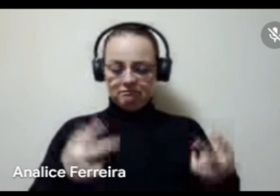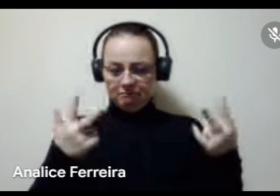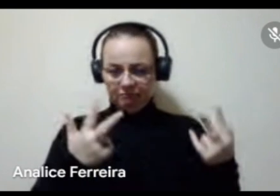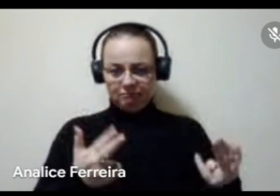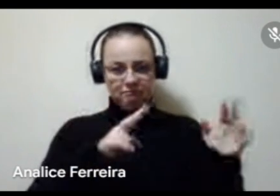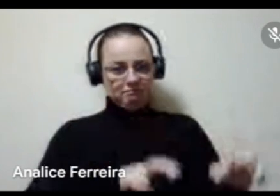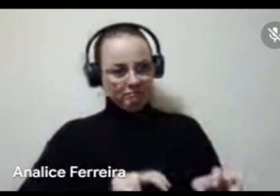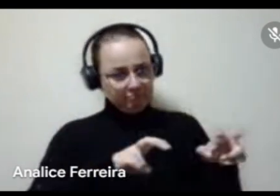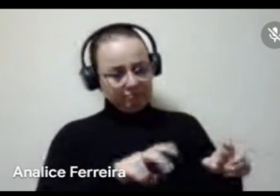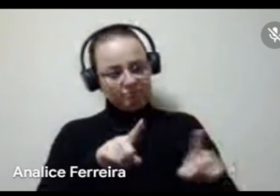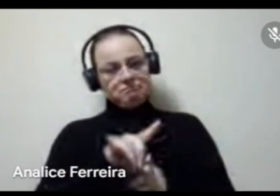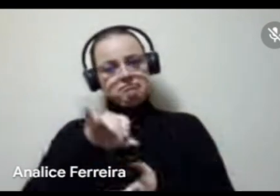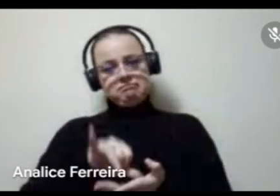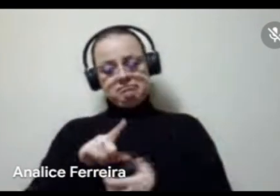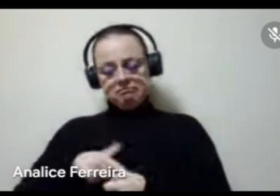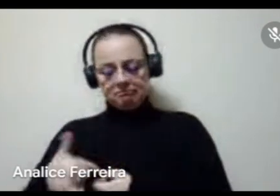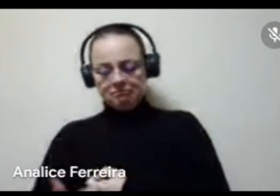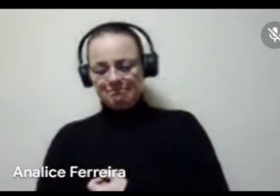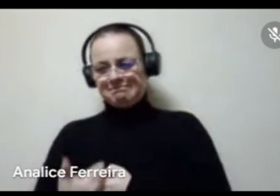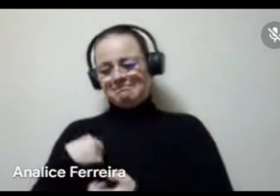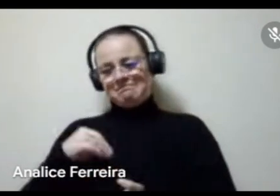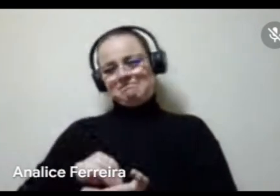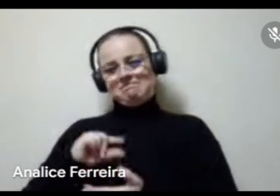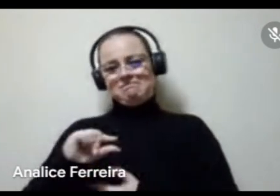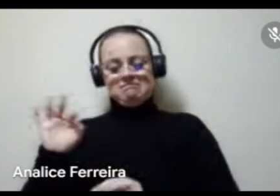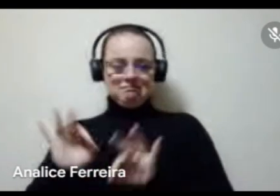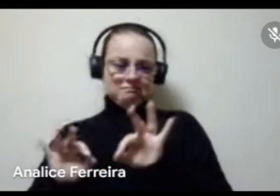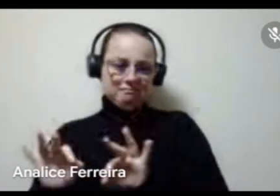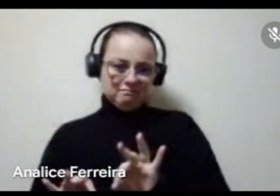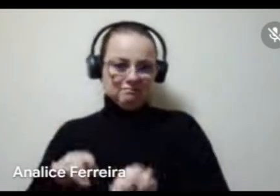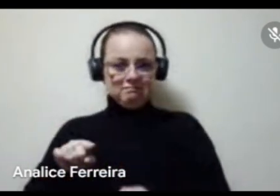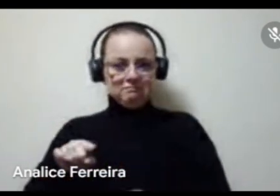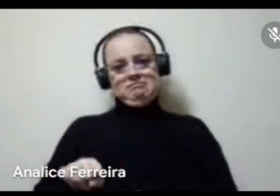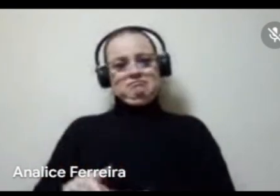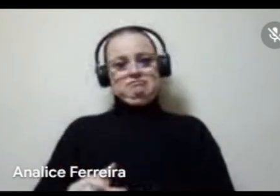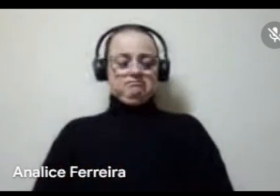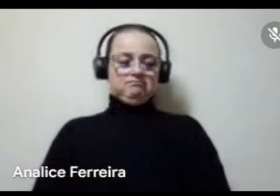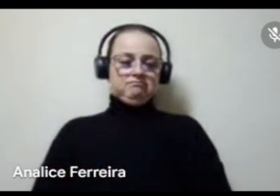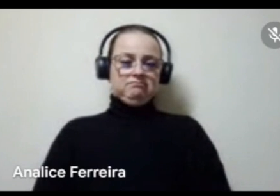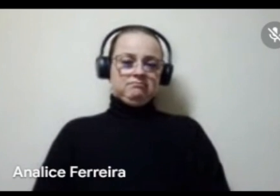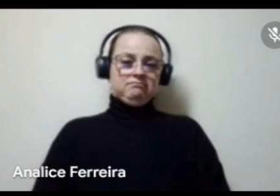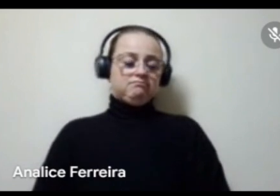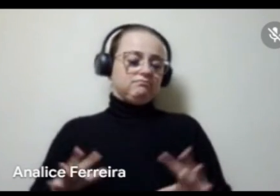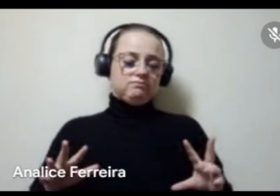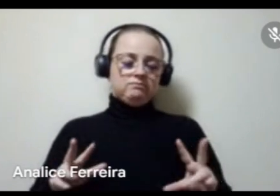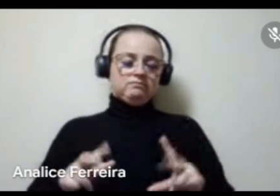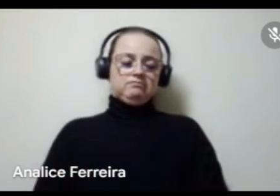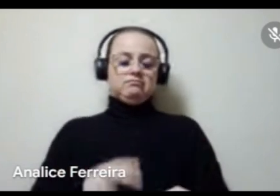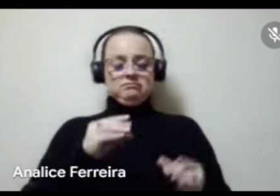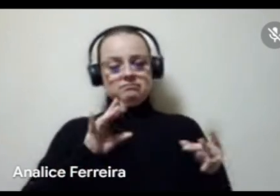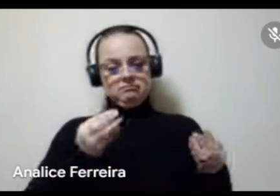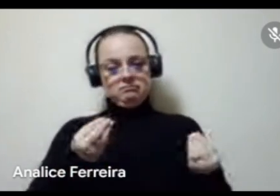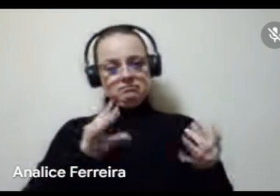quanto para a capital acho que faltou um pouco de organização nesse sentido, sabe? E tudo isso muito ligado a essa